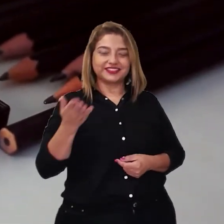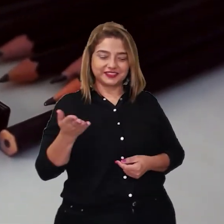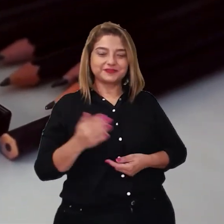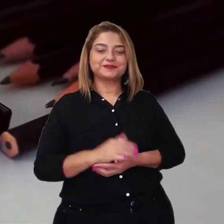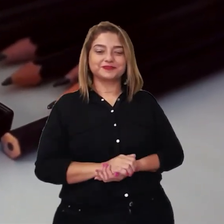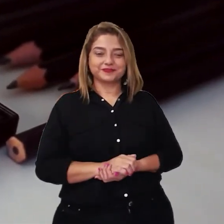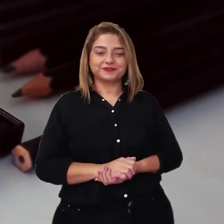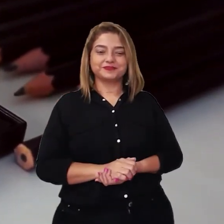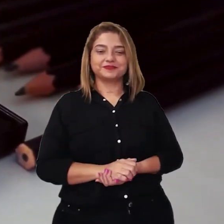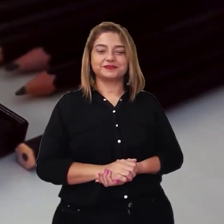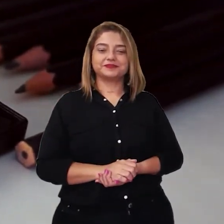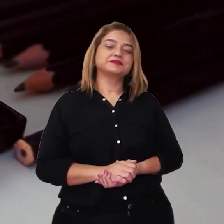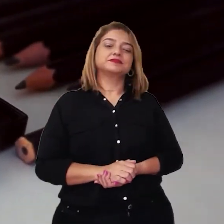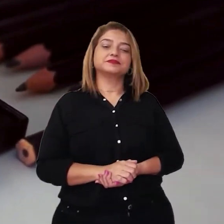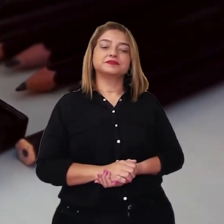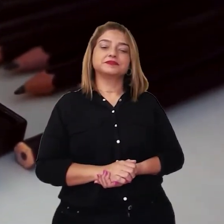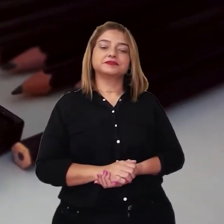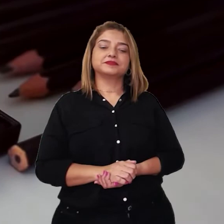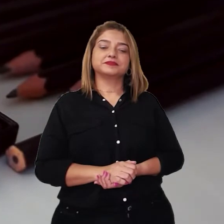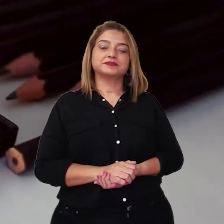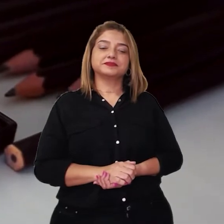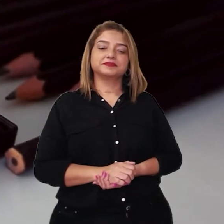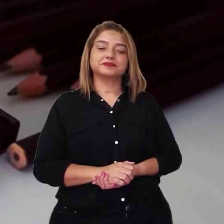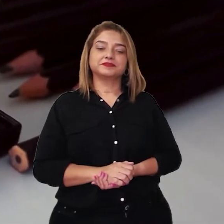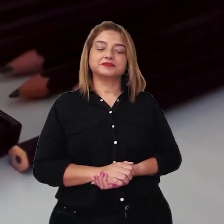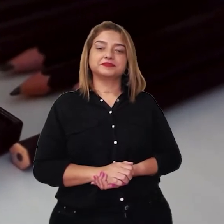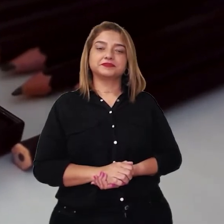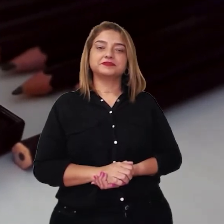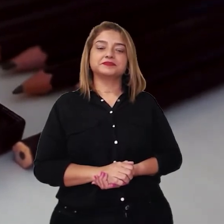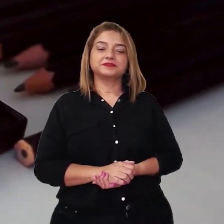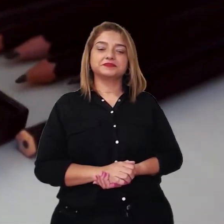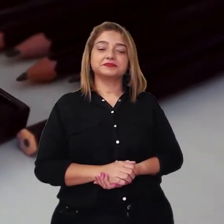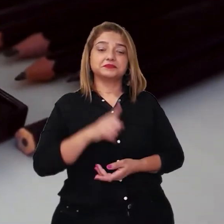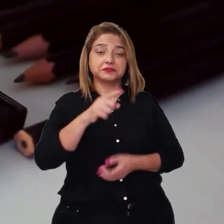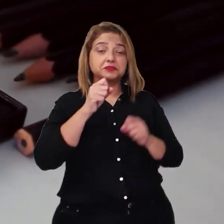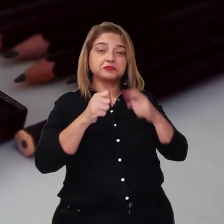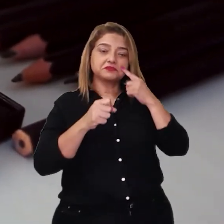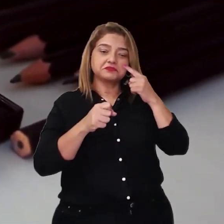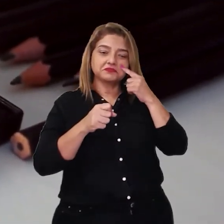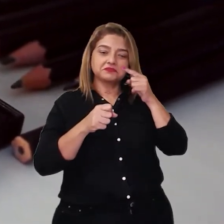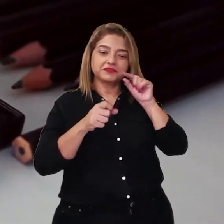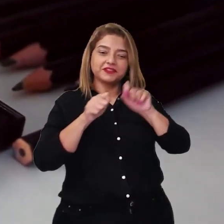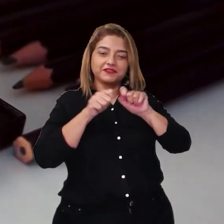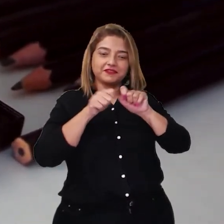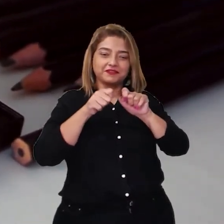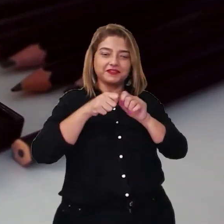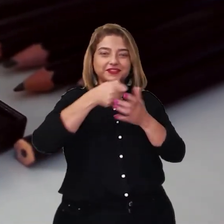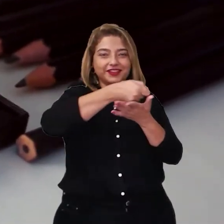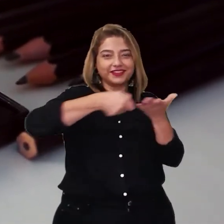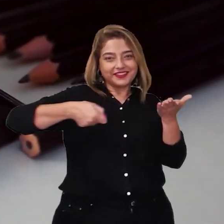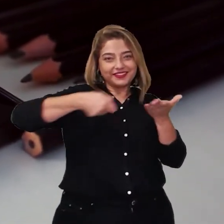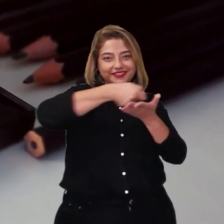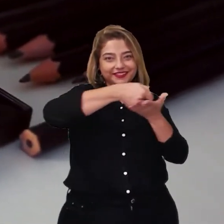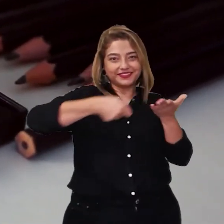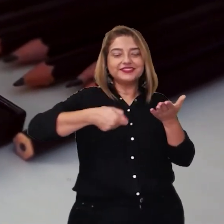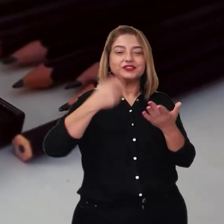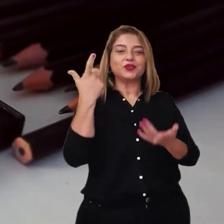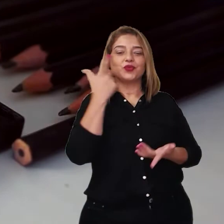esponjinha. Ou botar a tinta mesmo. Que eu acho que fica mais